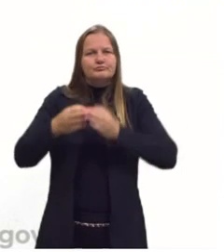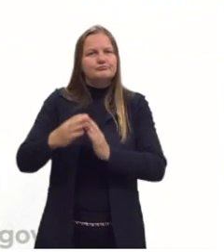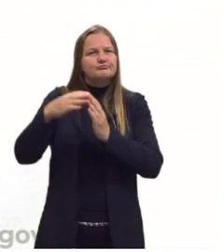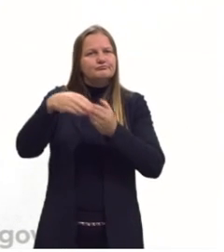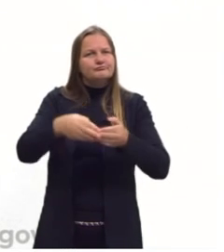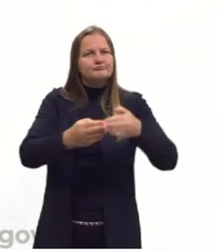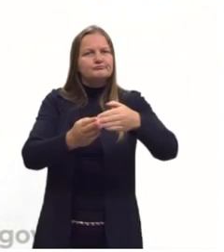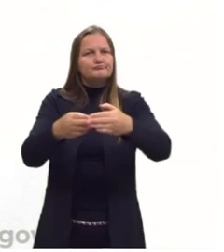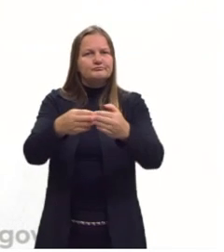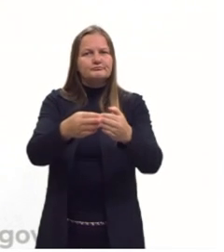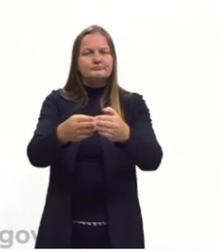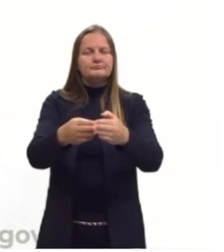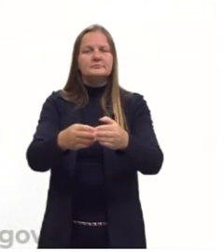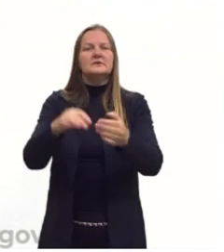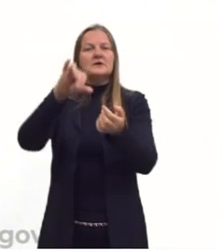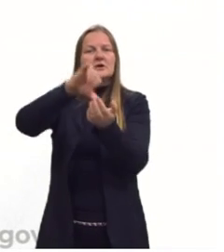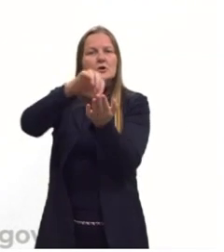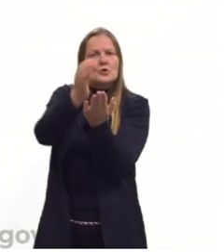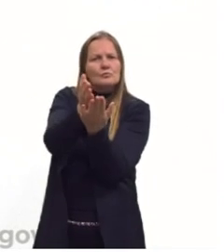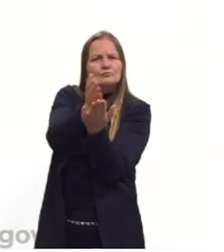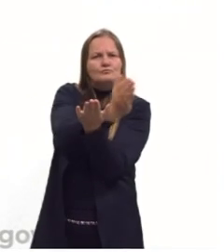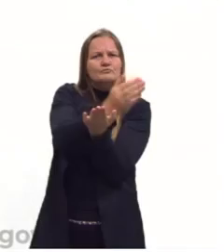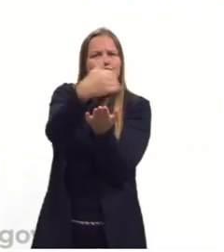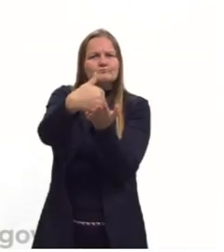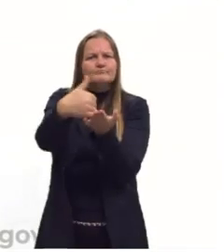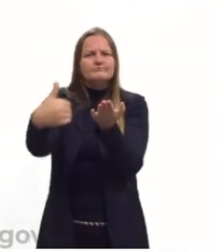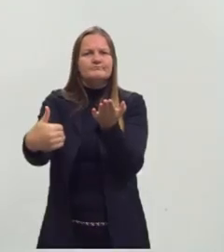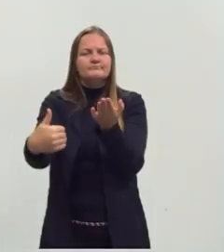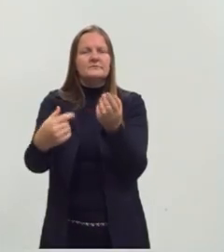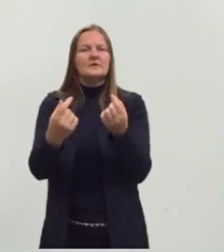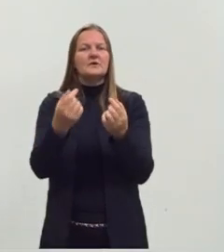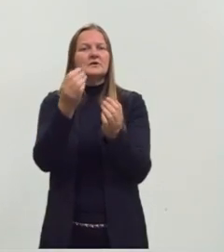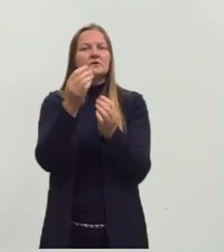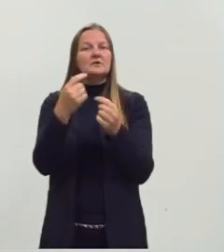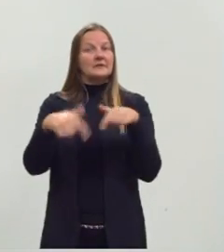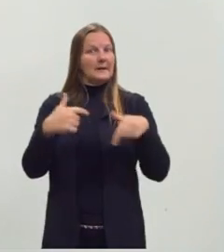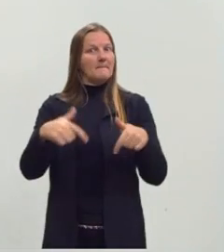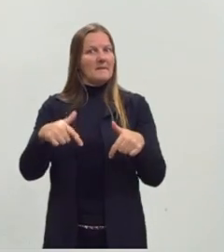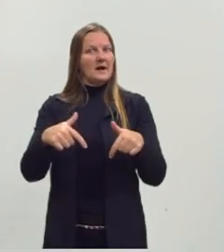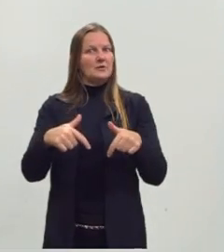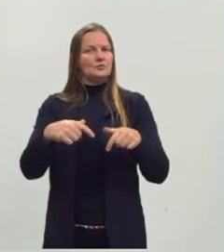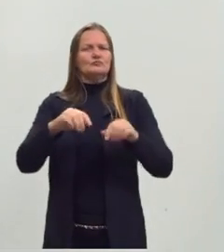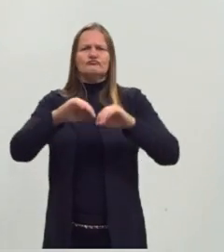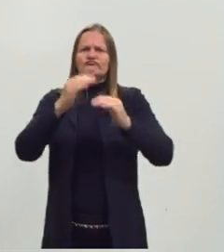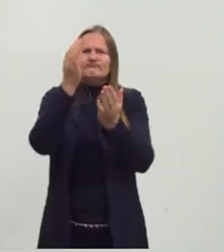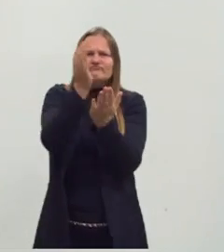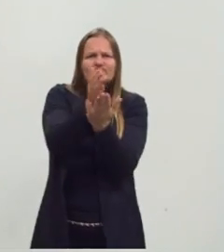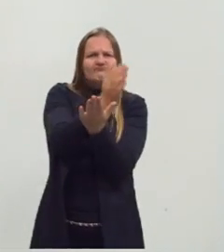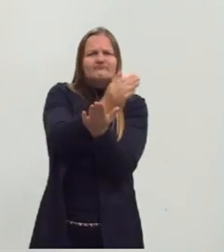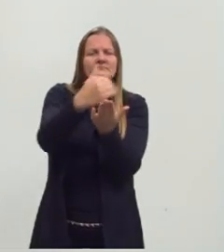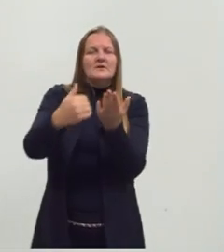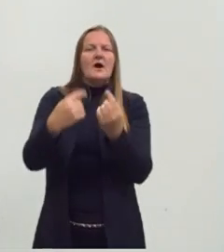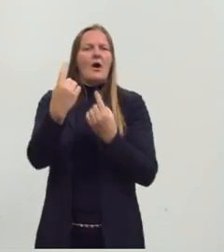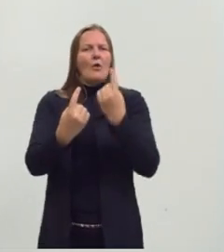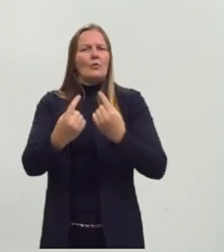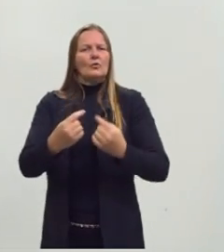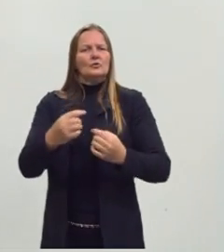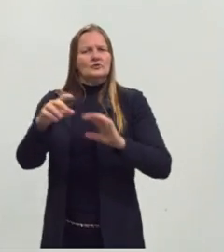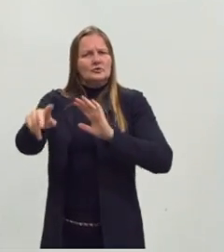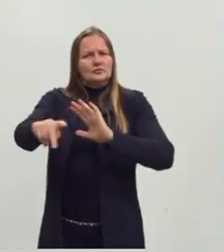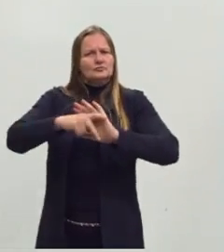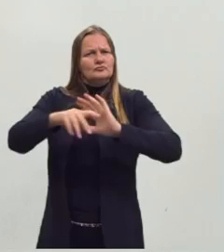ele vai instituir uma divisão social do trabalho. Alguns trabalham e outros se